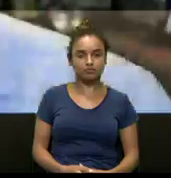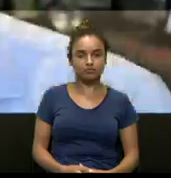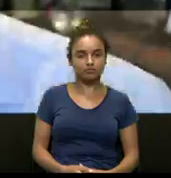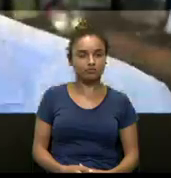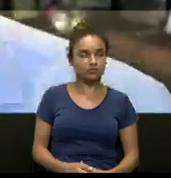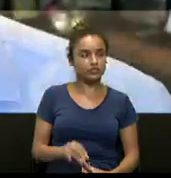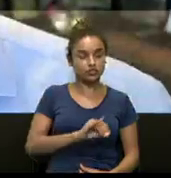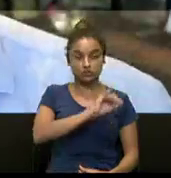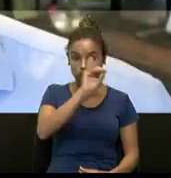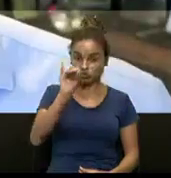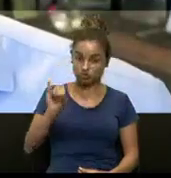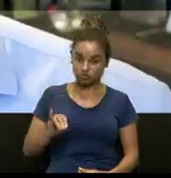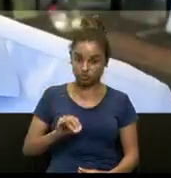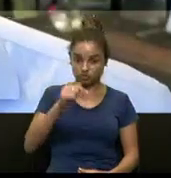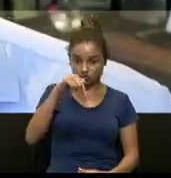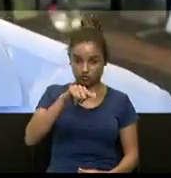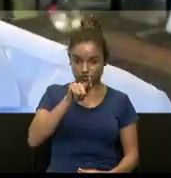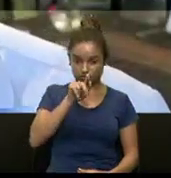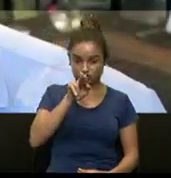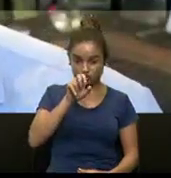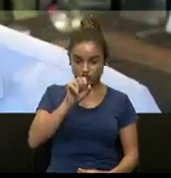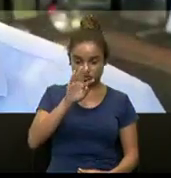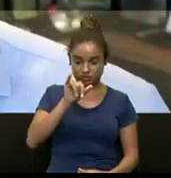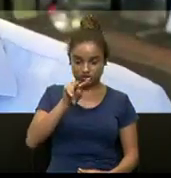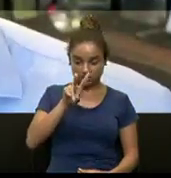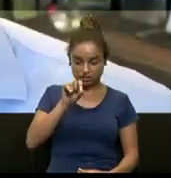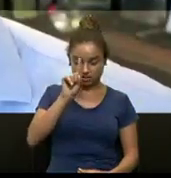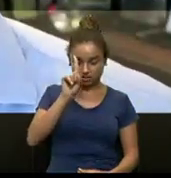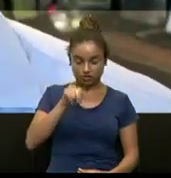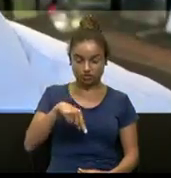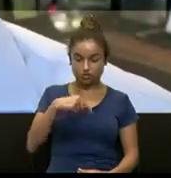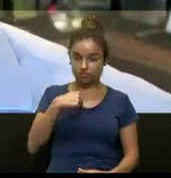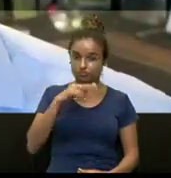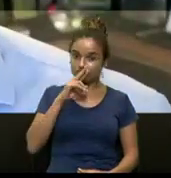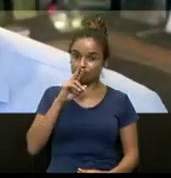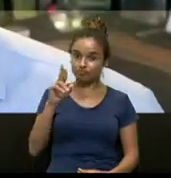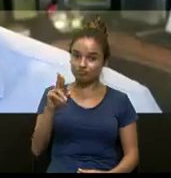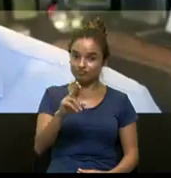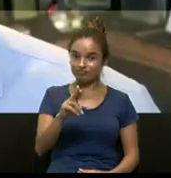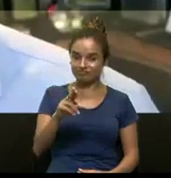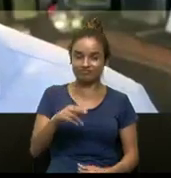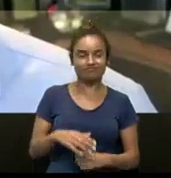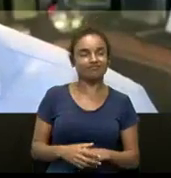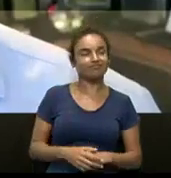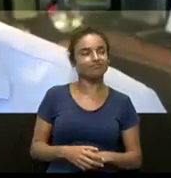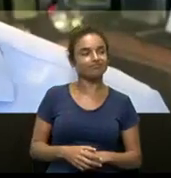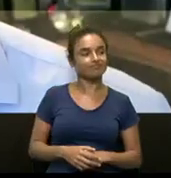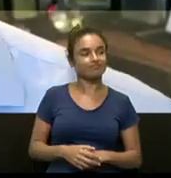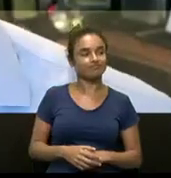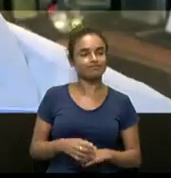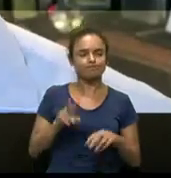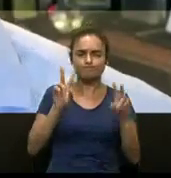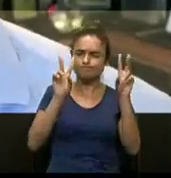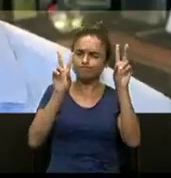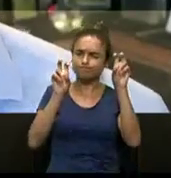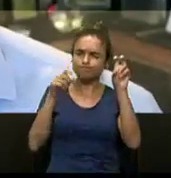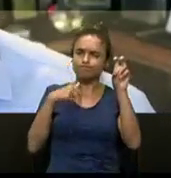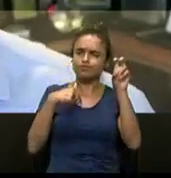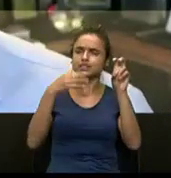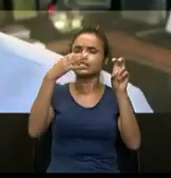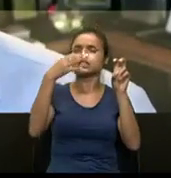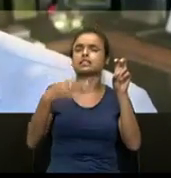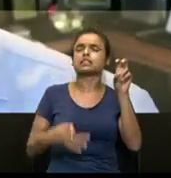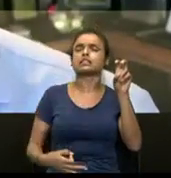Olá, aqui é o Gustavo Cerbasi em mais um Cerbasi Responde. E hoje eu decidi falar sobre um assunto que, provavelmente, provavelmente não, com